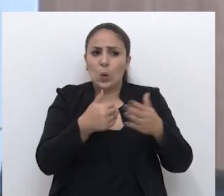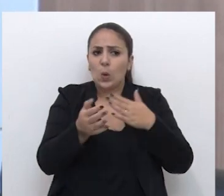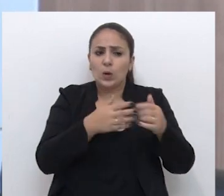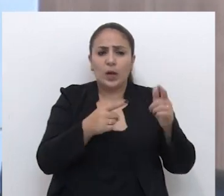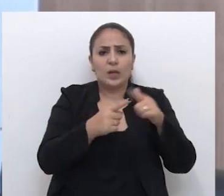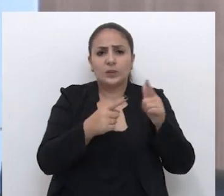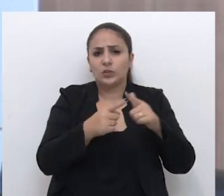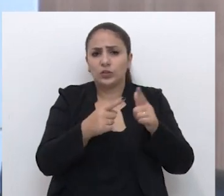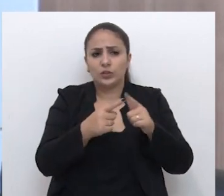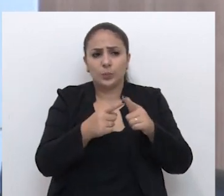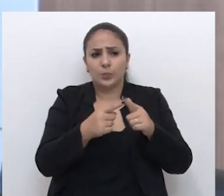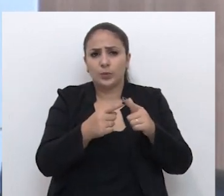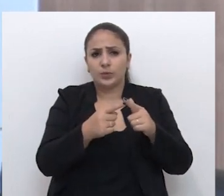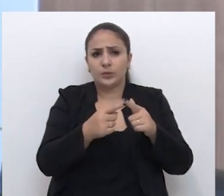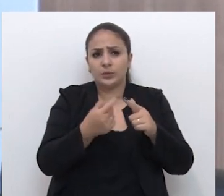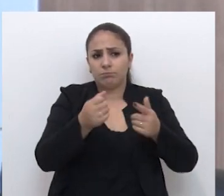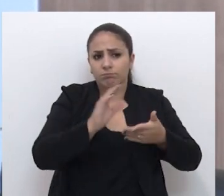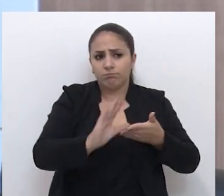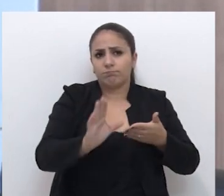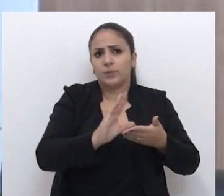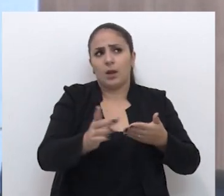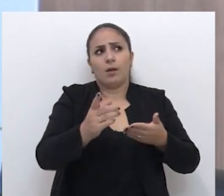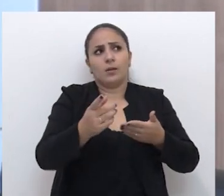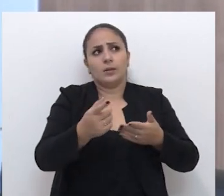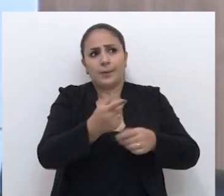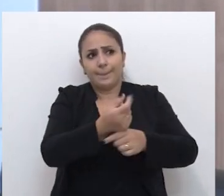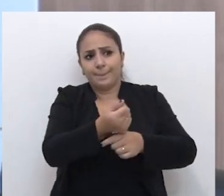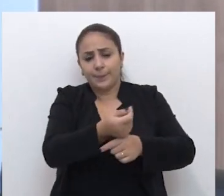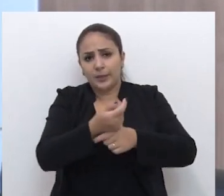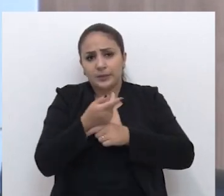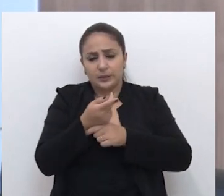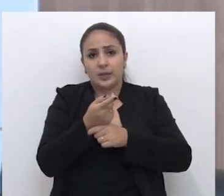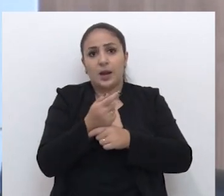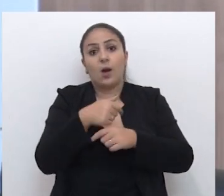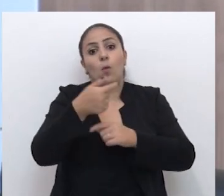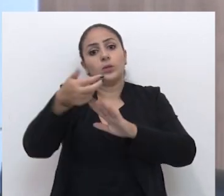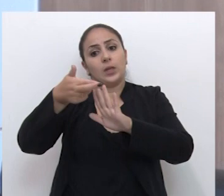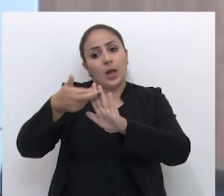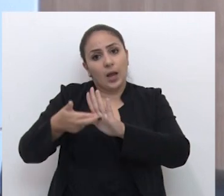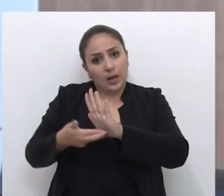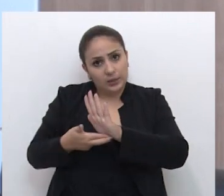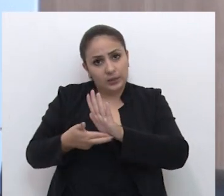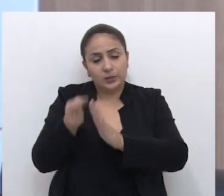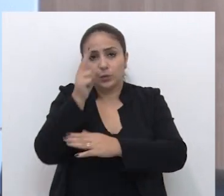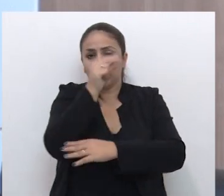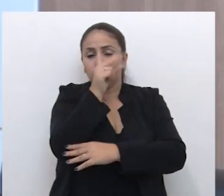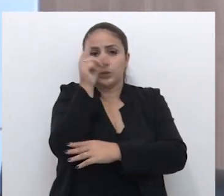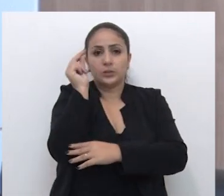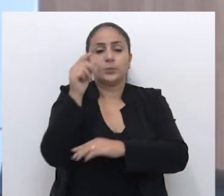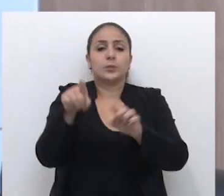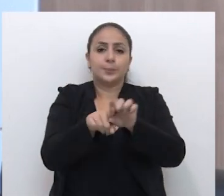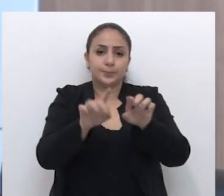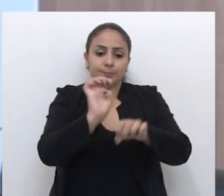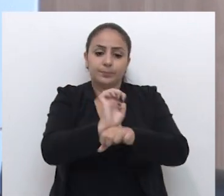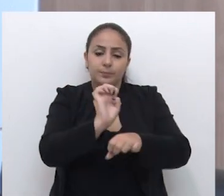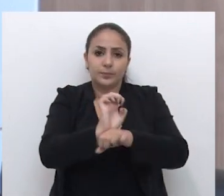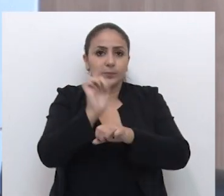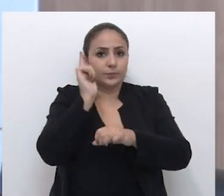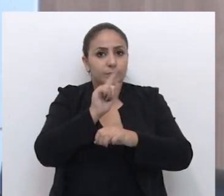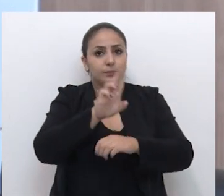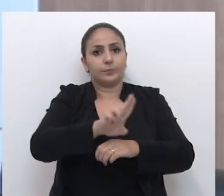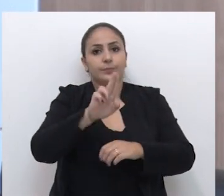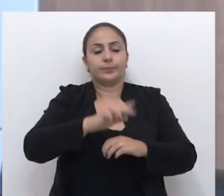qualquer tipo de empreendimento ou financiamento do mercado imobiliário são outros critérios, né? Que o município e o estado